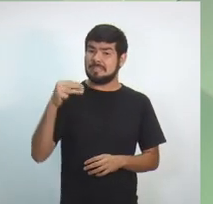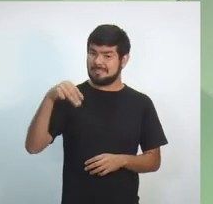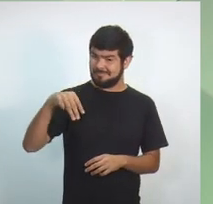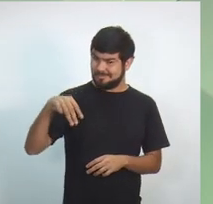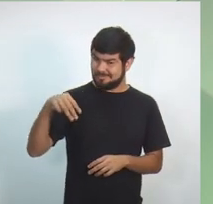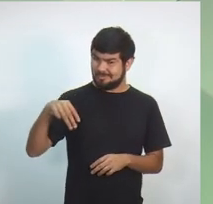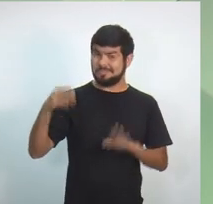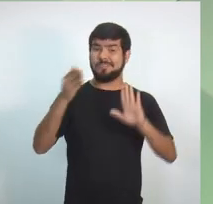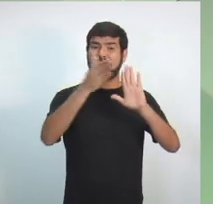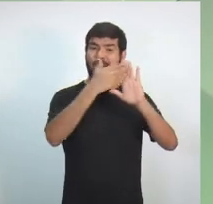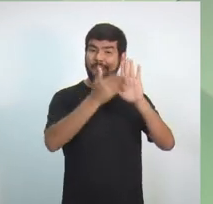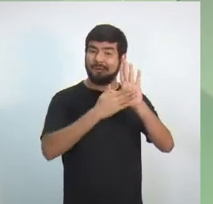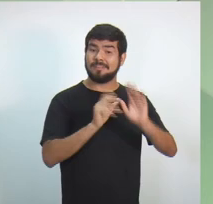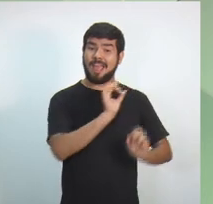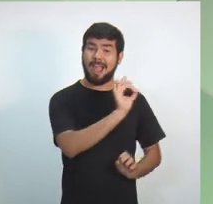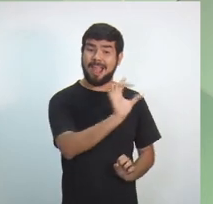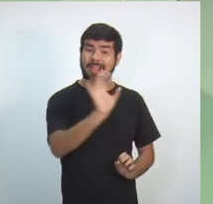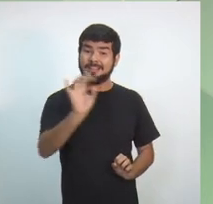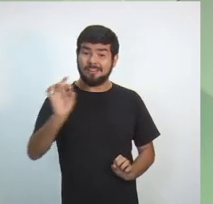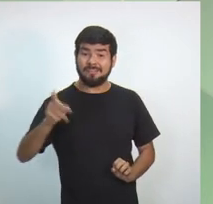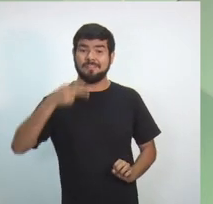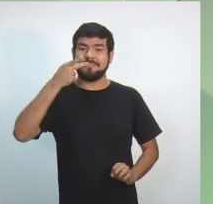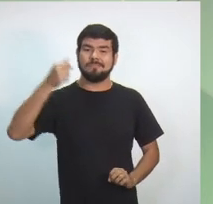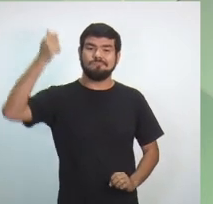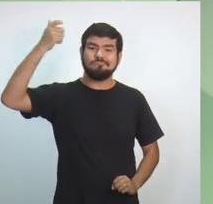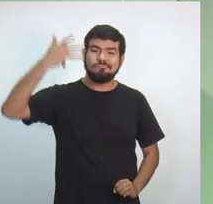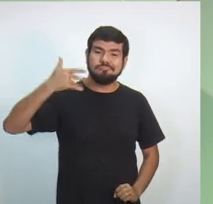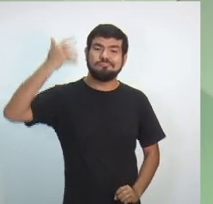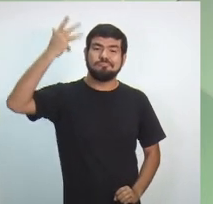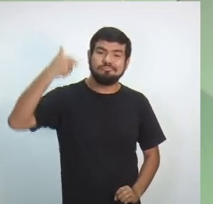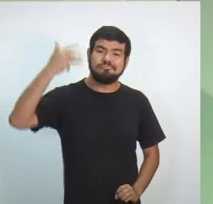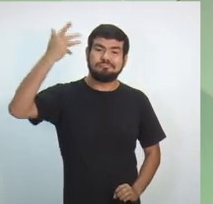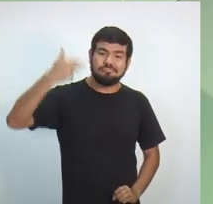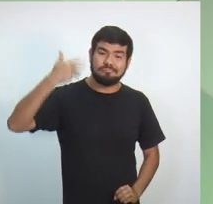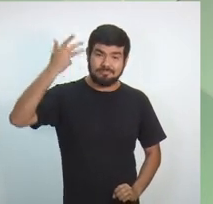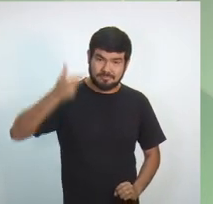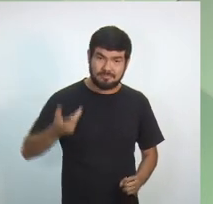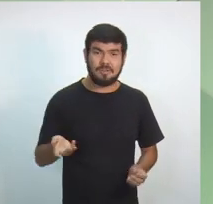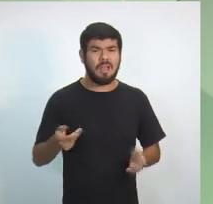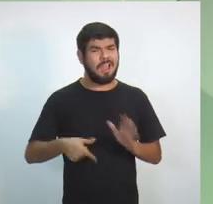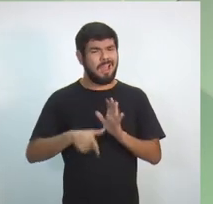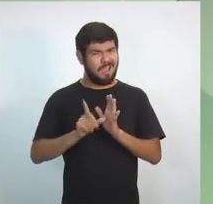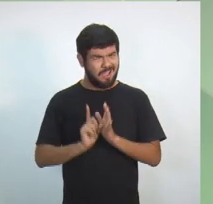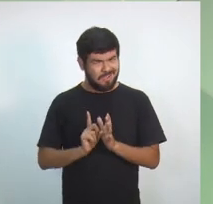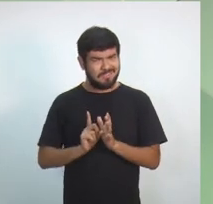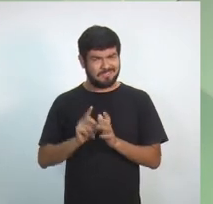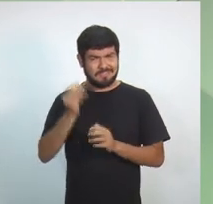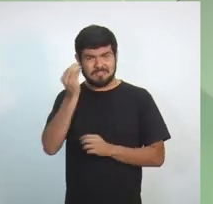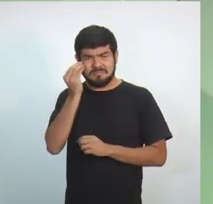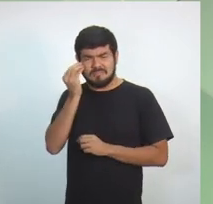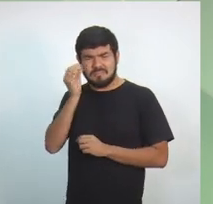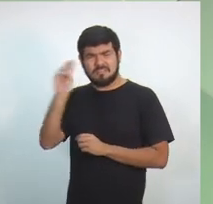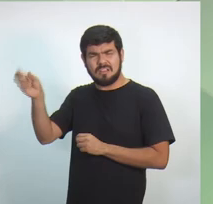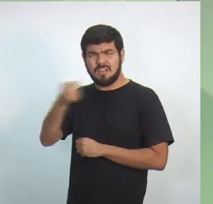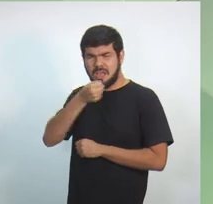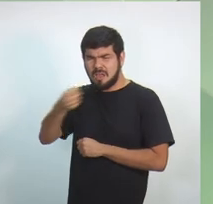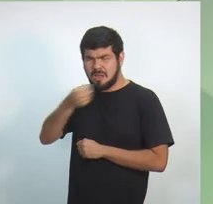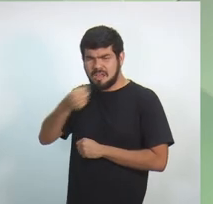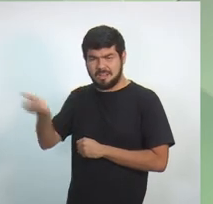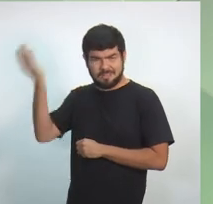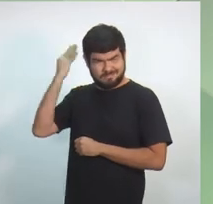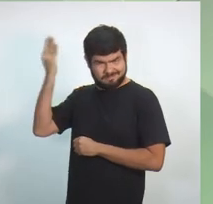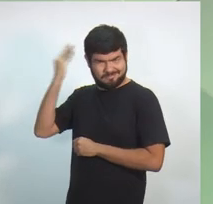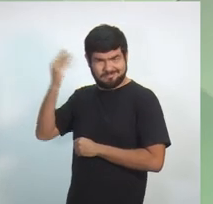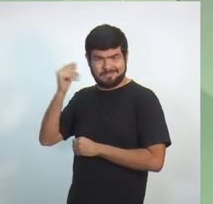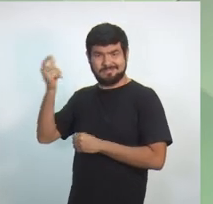as propostas de geração de emprego e renda. A gente preparou uma reportagem especial com toda a redação aqui do nosso